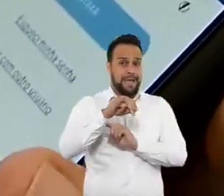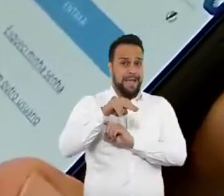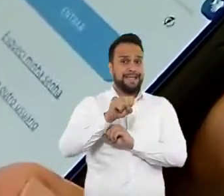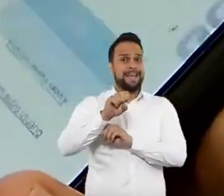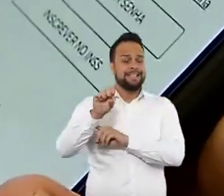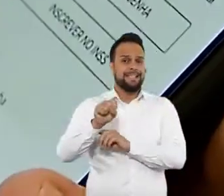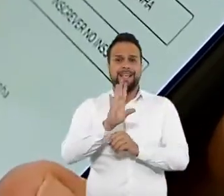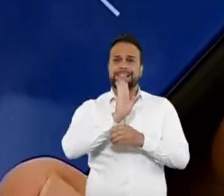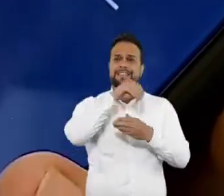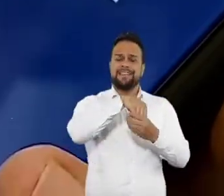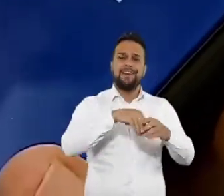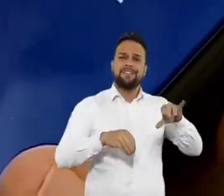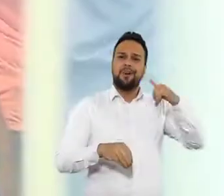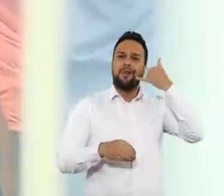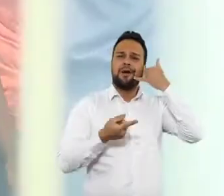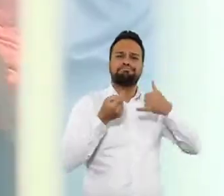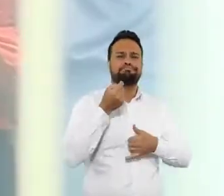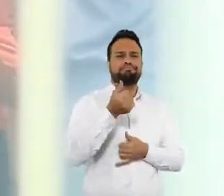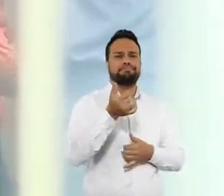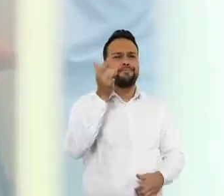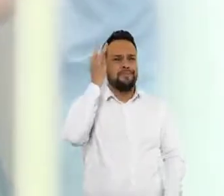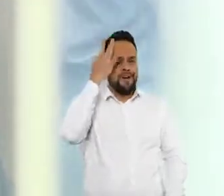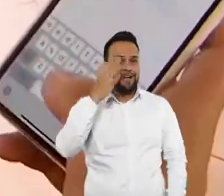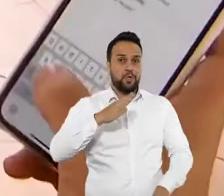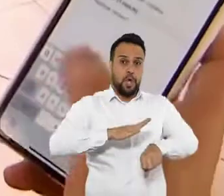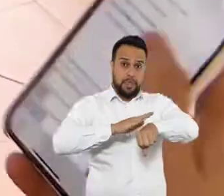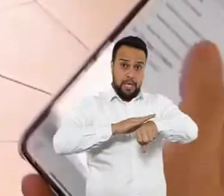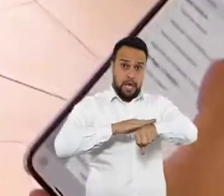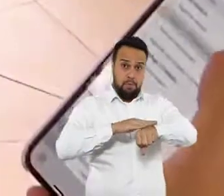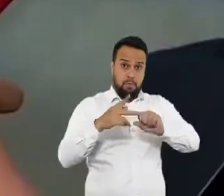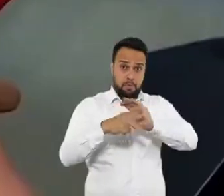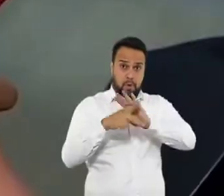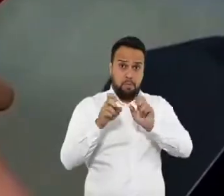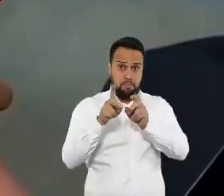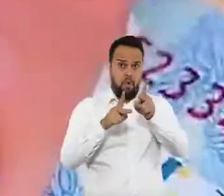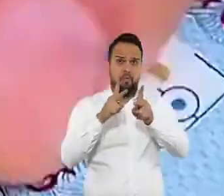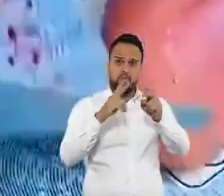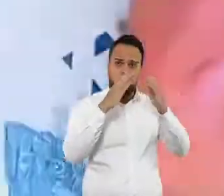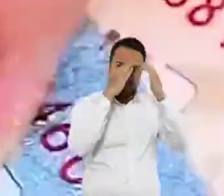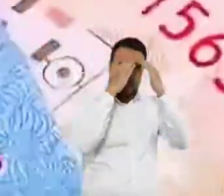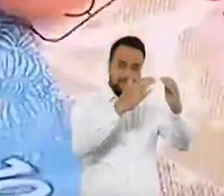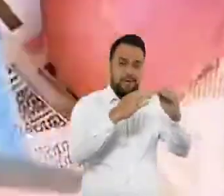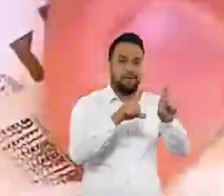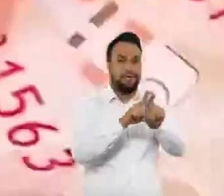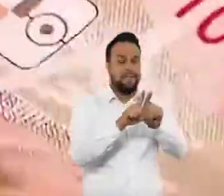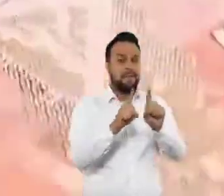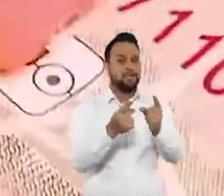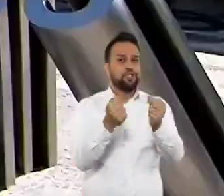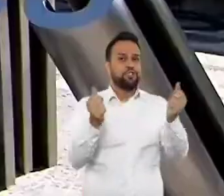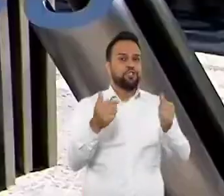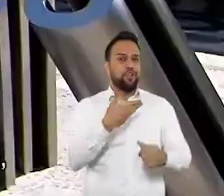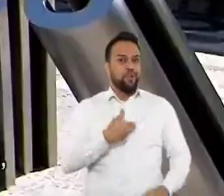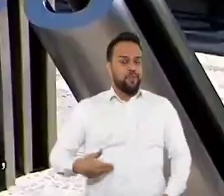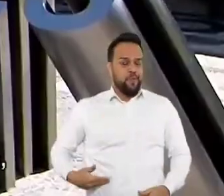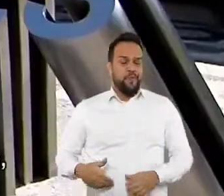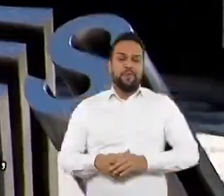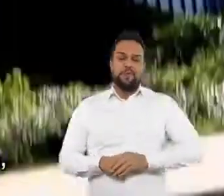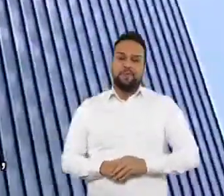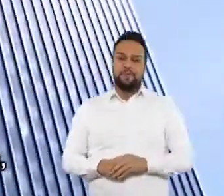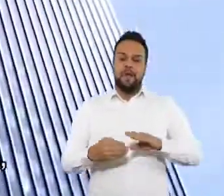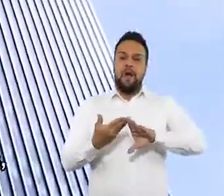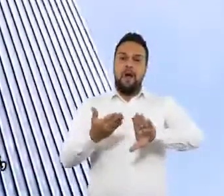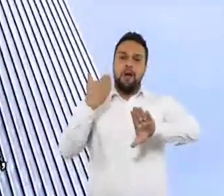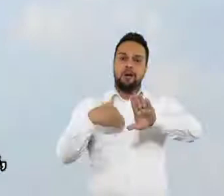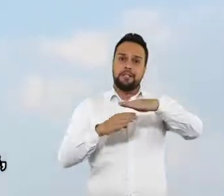INSS indo parar dentro do celular. O tempo do povo foi levado a sério, assim como o dinheiro público. As